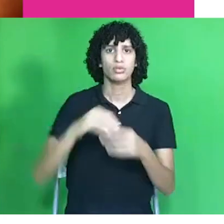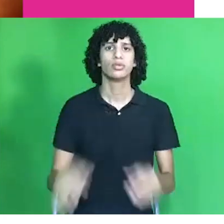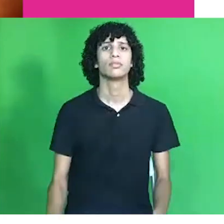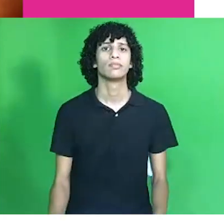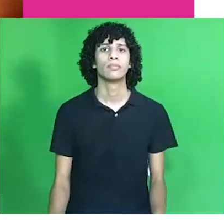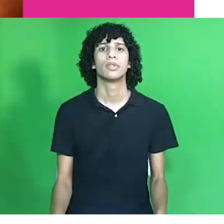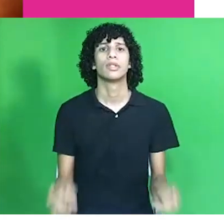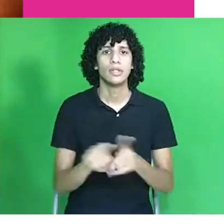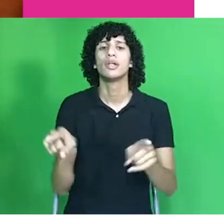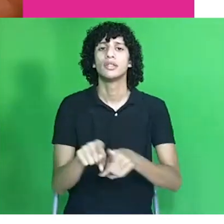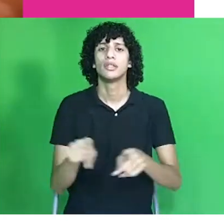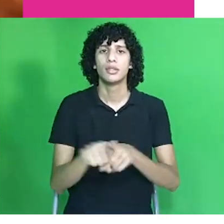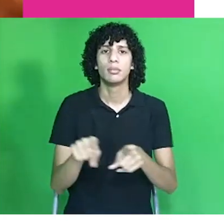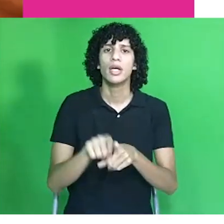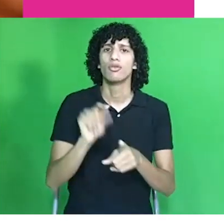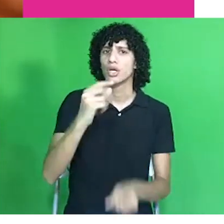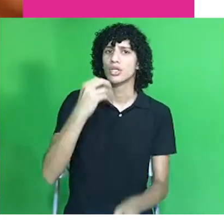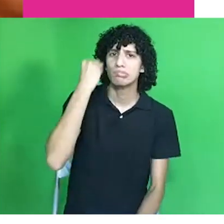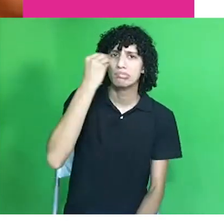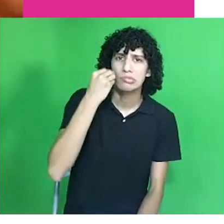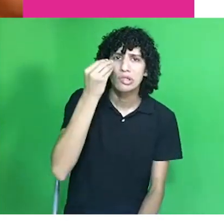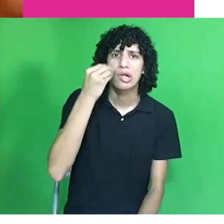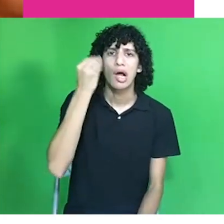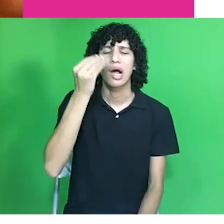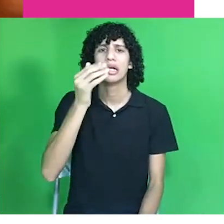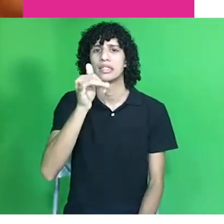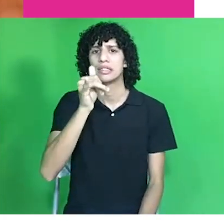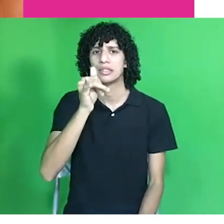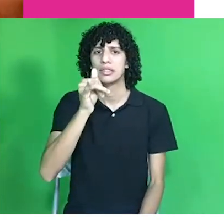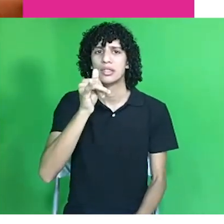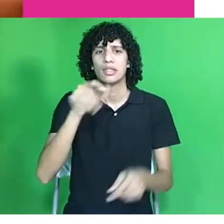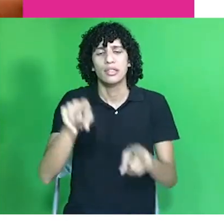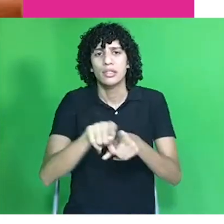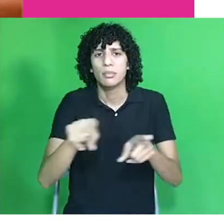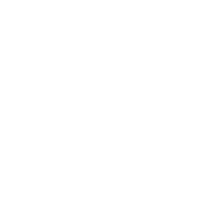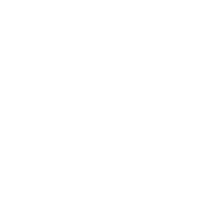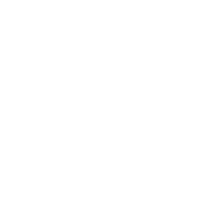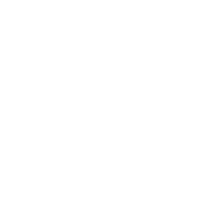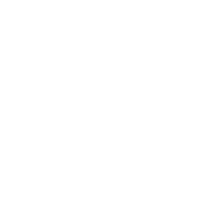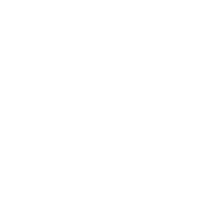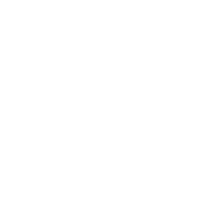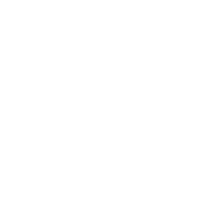representatividade e a gente está falando de processos de produção.